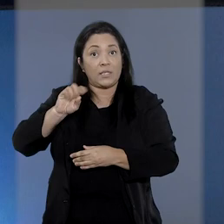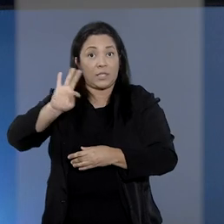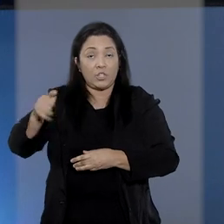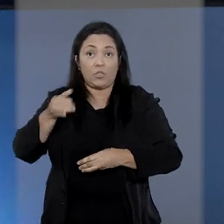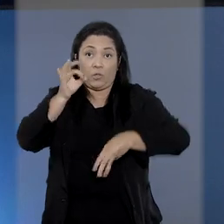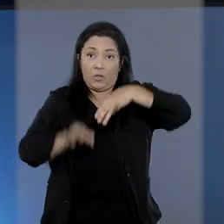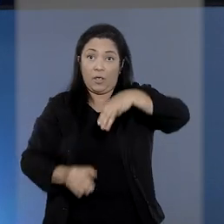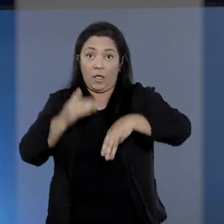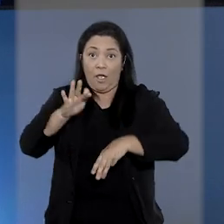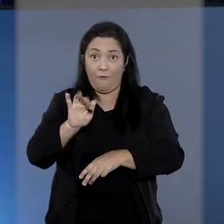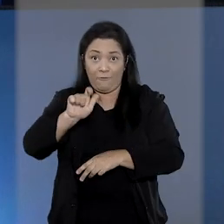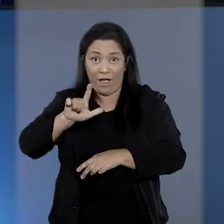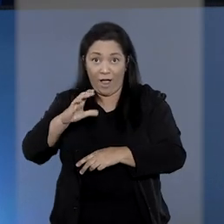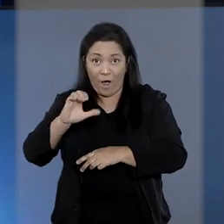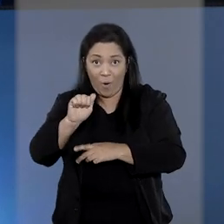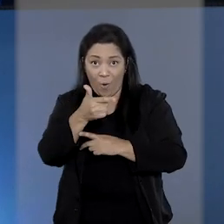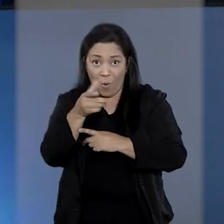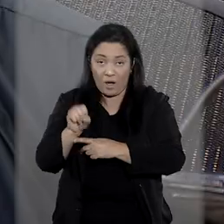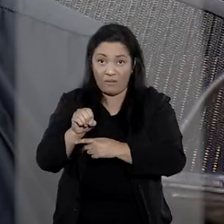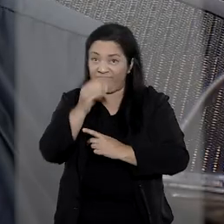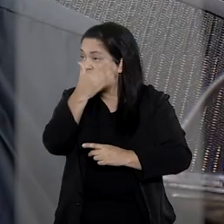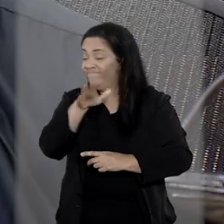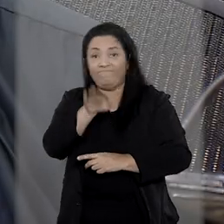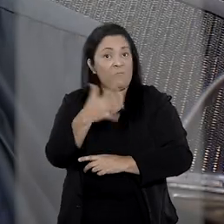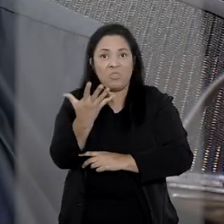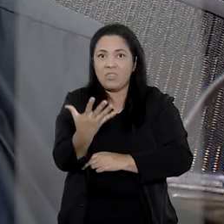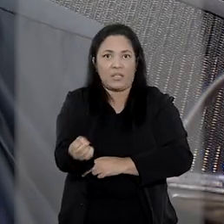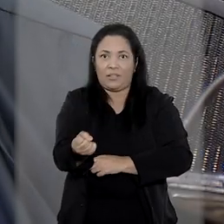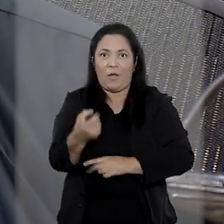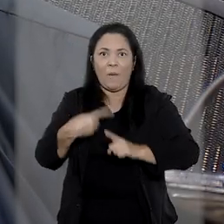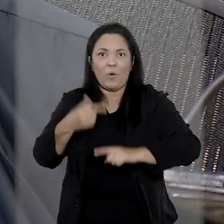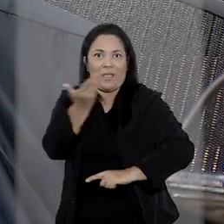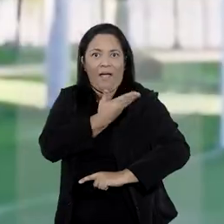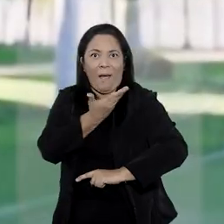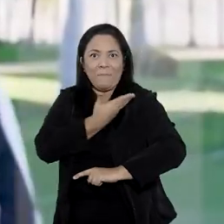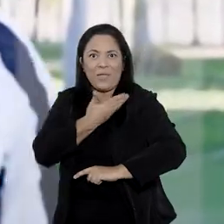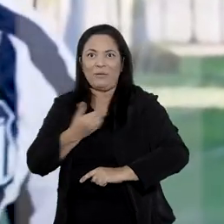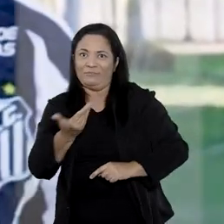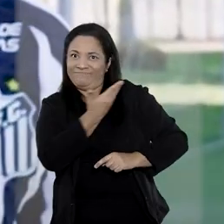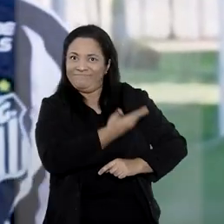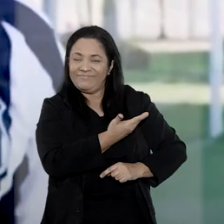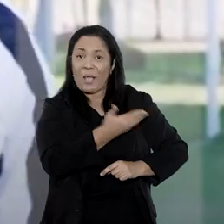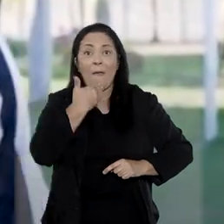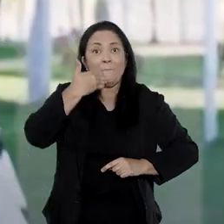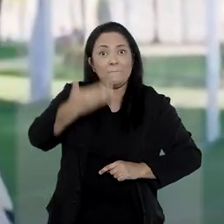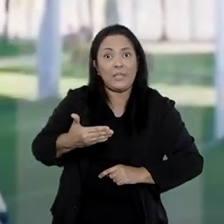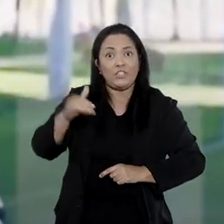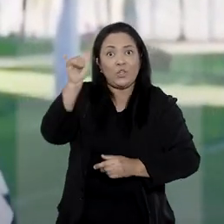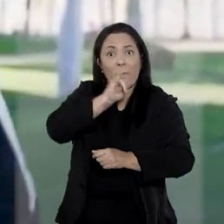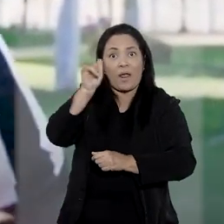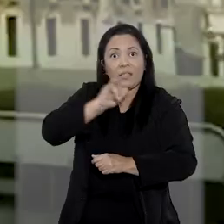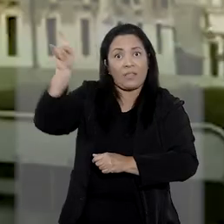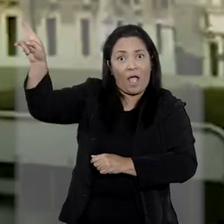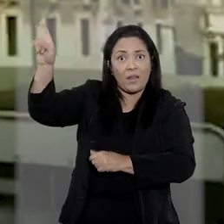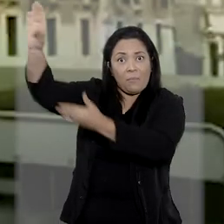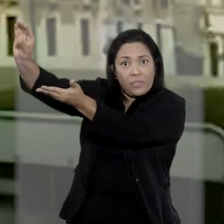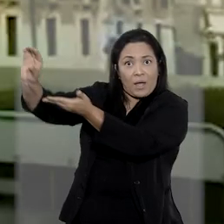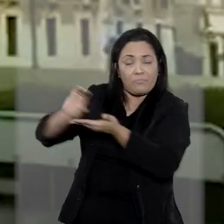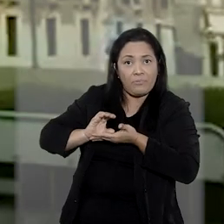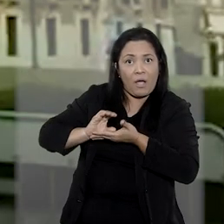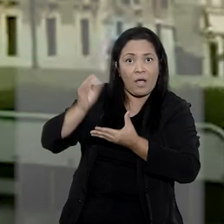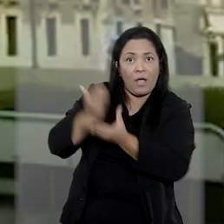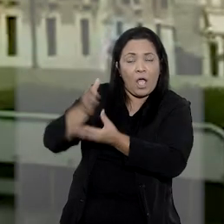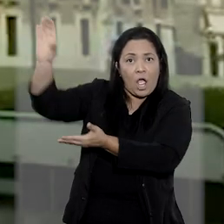caso no STJ, ministro Francisco Falcão, indeferiu o pedido de Ricardo Falco, amigo do jogador Robinho, para que o governo da